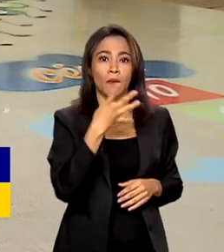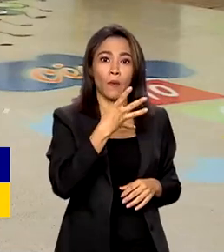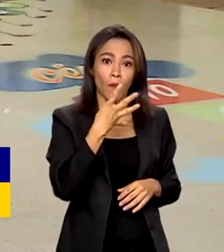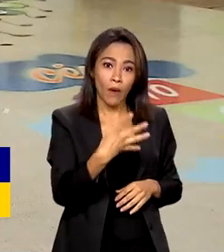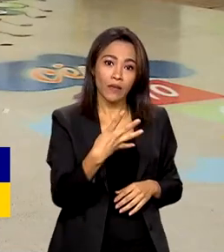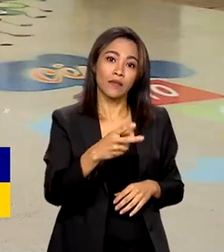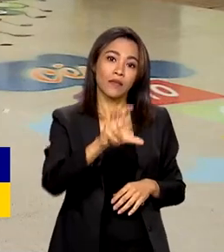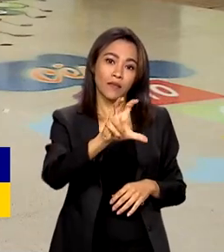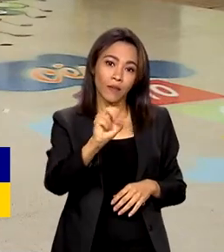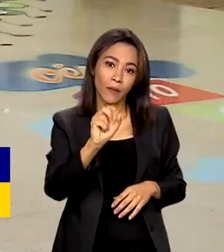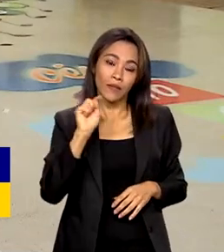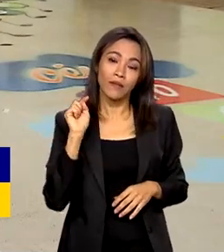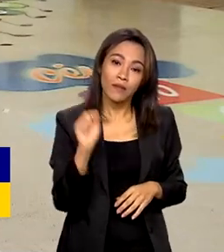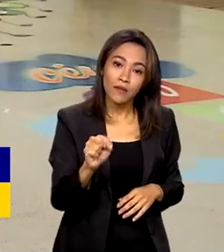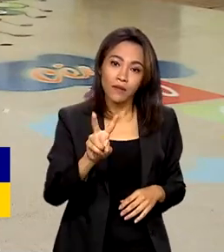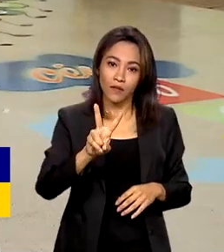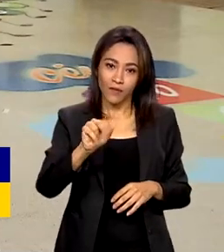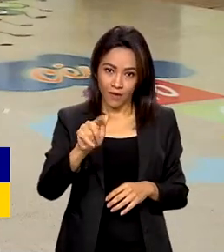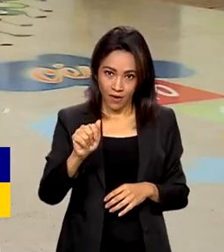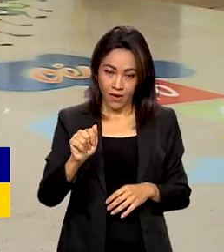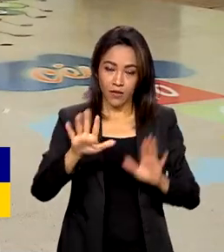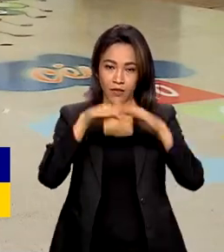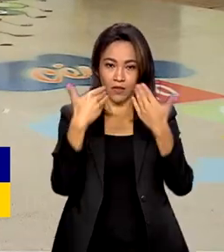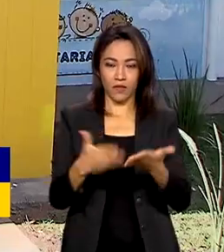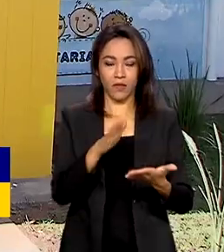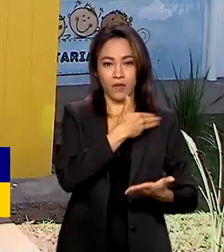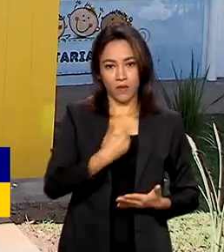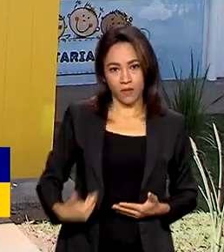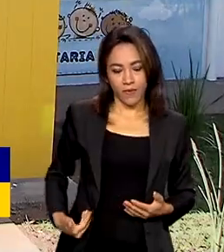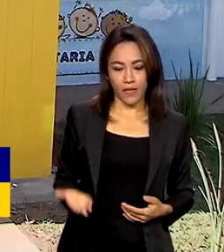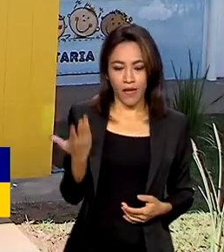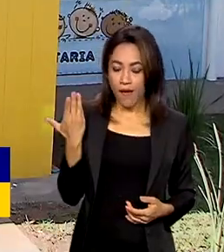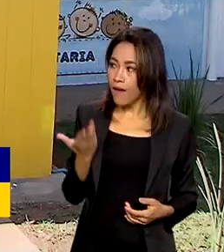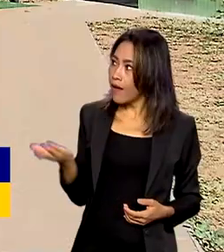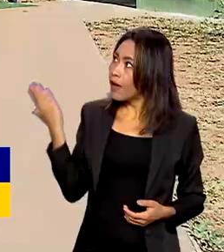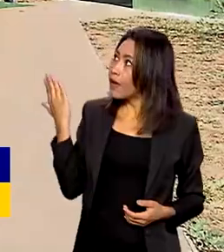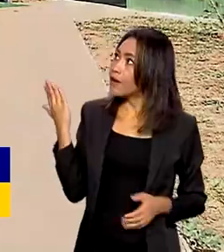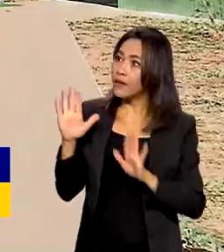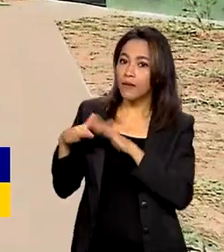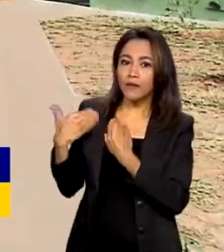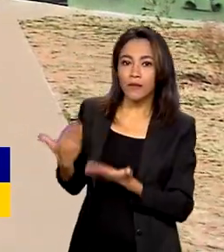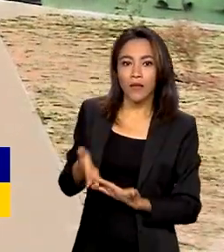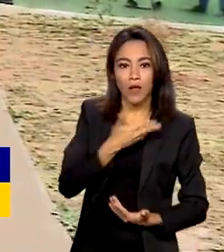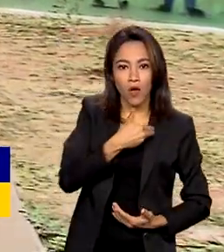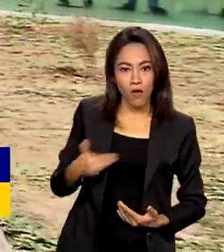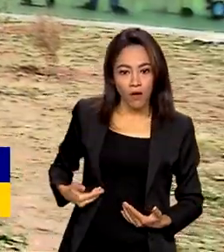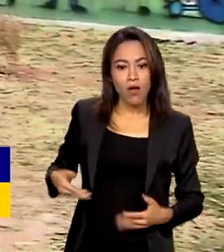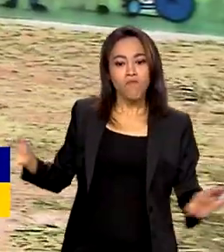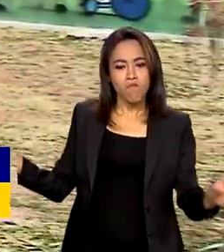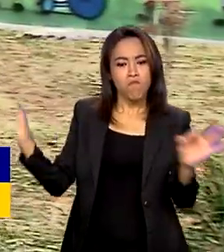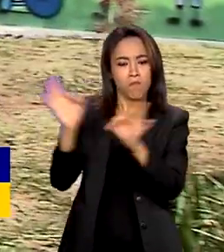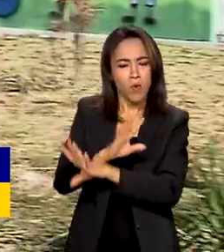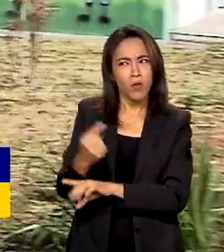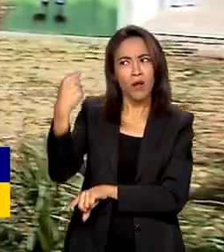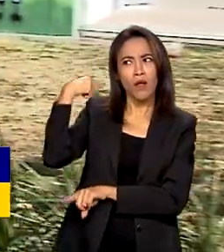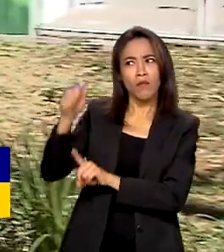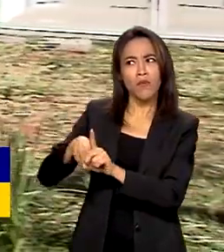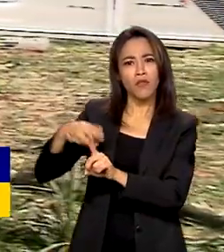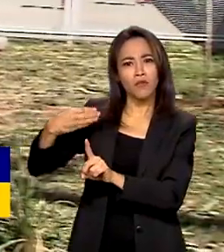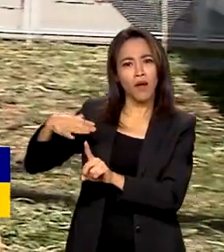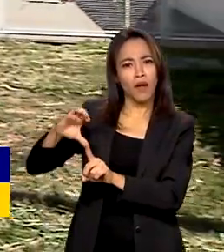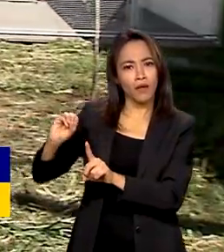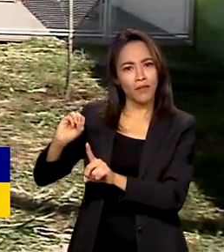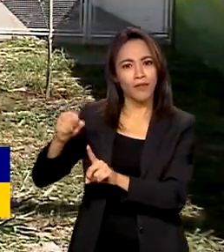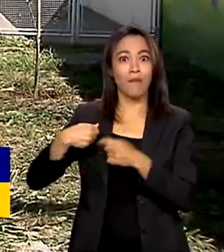mil vagas nas redes públicas de ensino. Essa escola pública teve as obras concluídas em março para